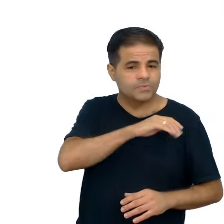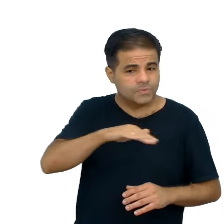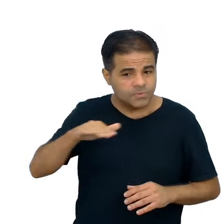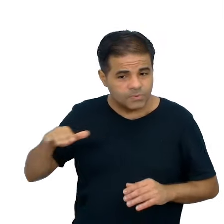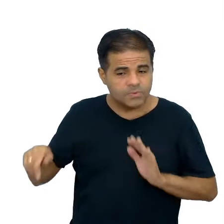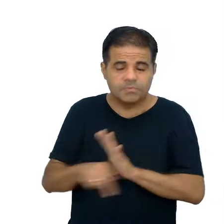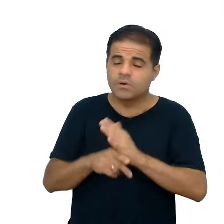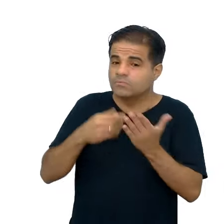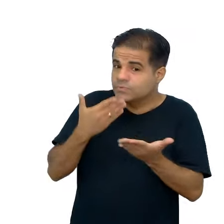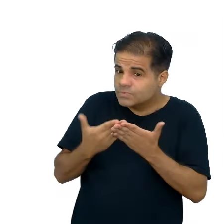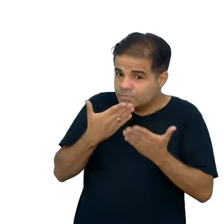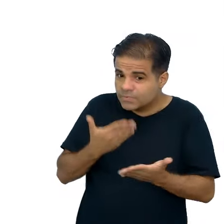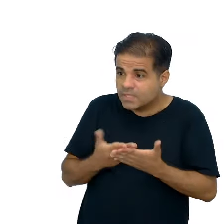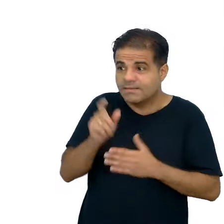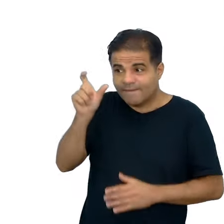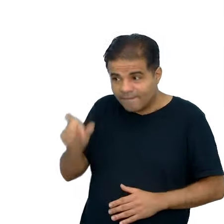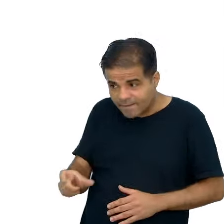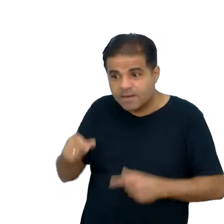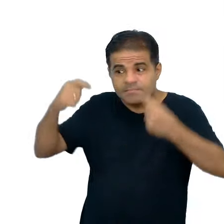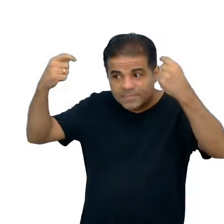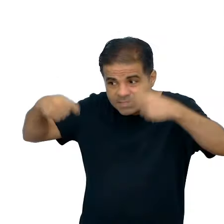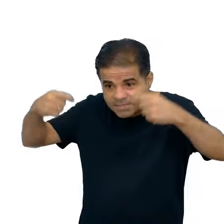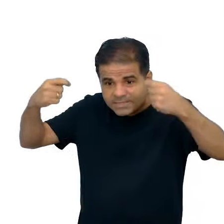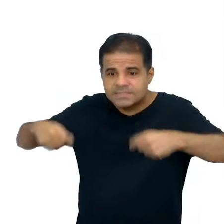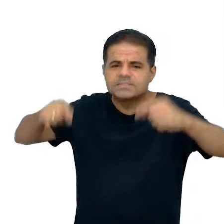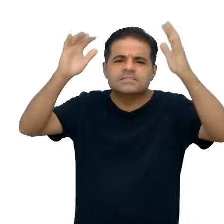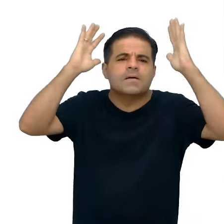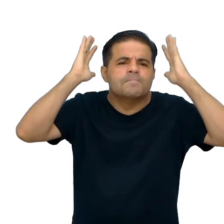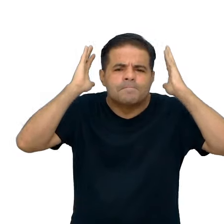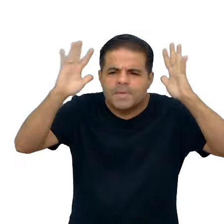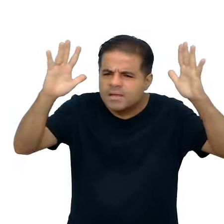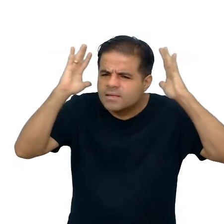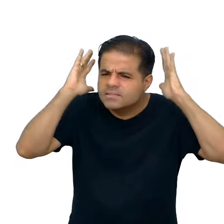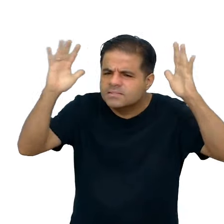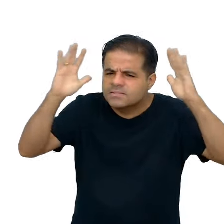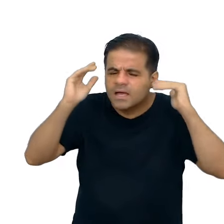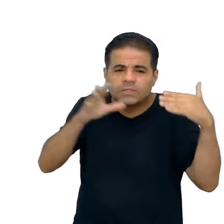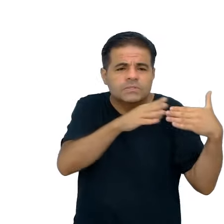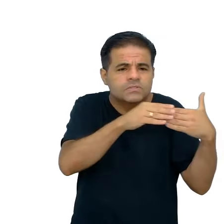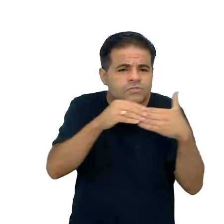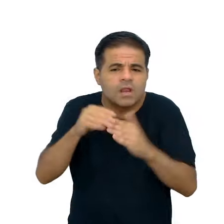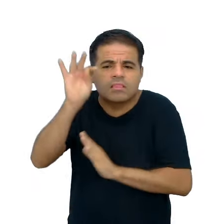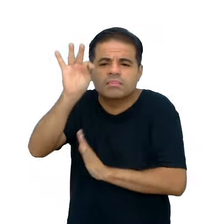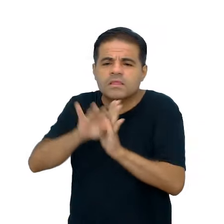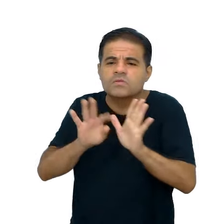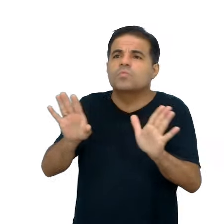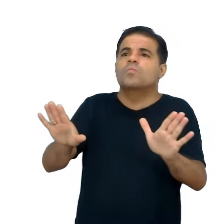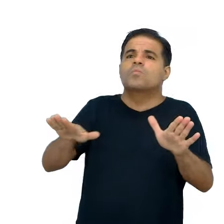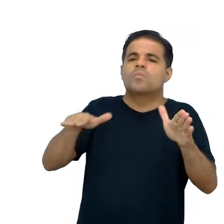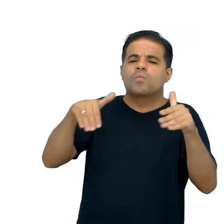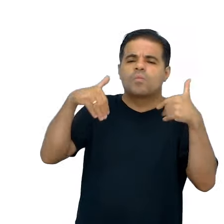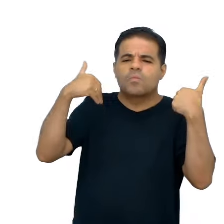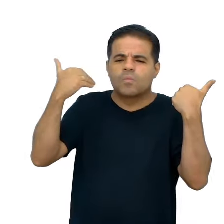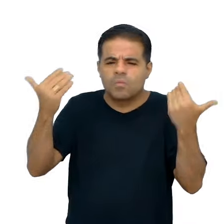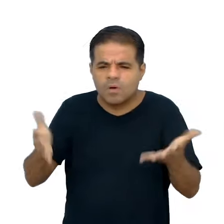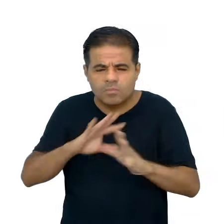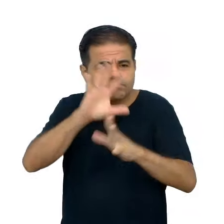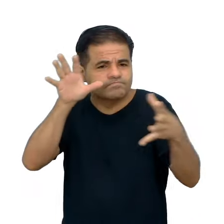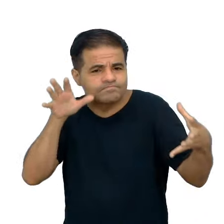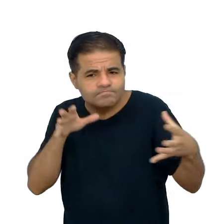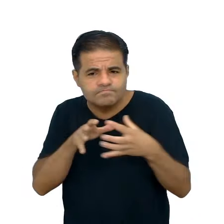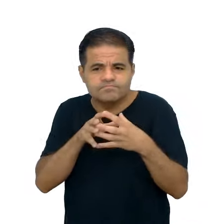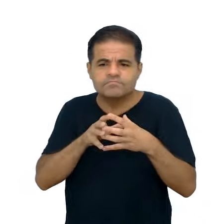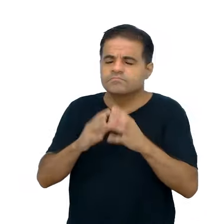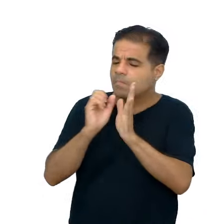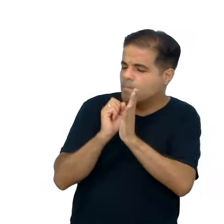estudante, e ele também precisa pensar em direcionar seu texto para que tipo de público-alvo ele